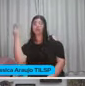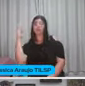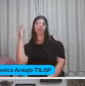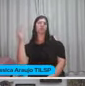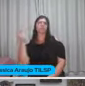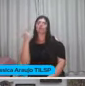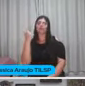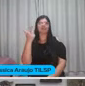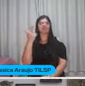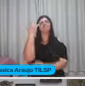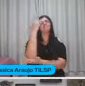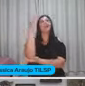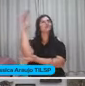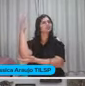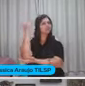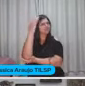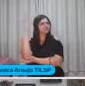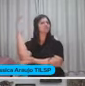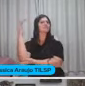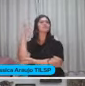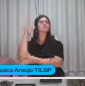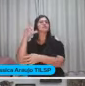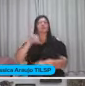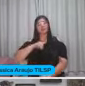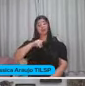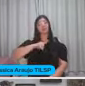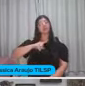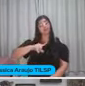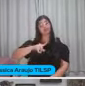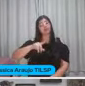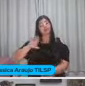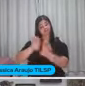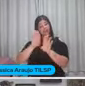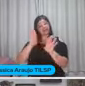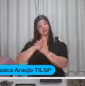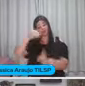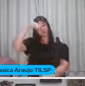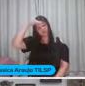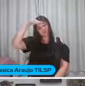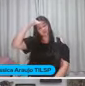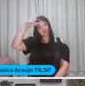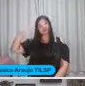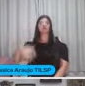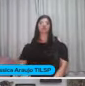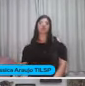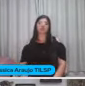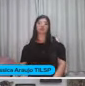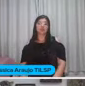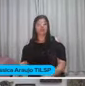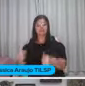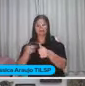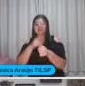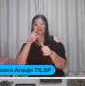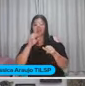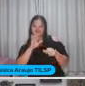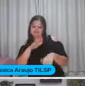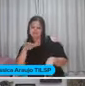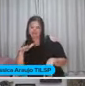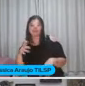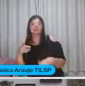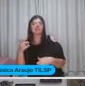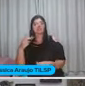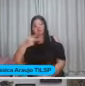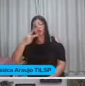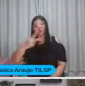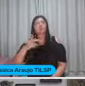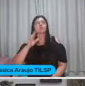natureza E eu também tenho sobrinhos pequenininhos Então essa faixa etária Da primeira infância Segunda infância Aqui em casa